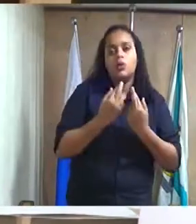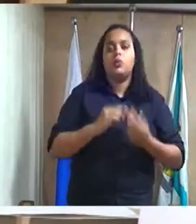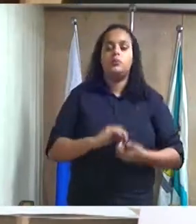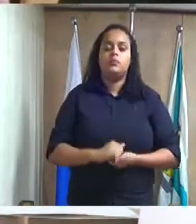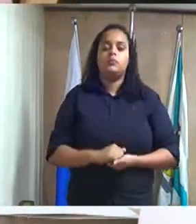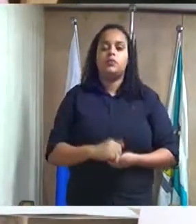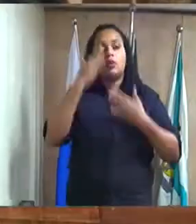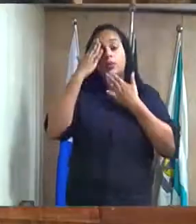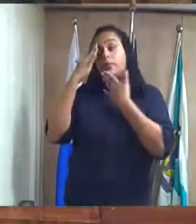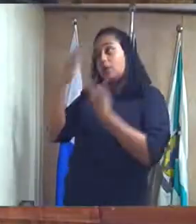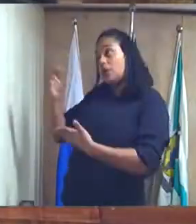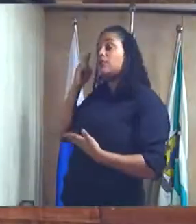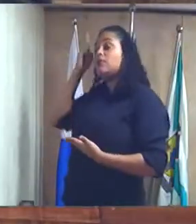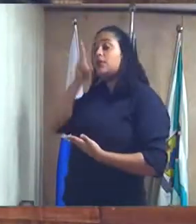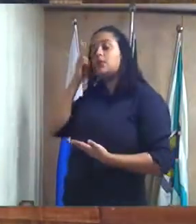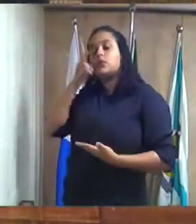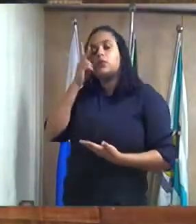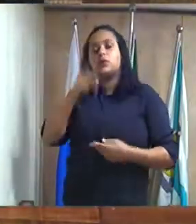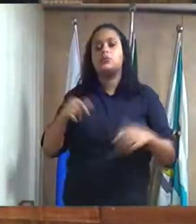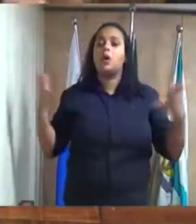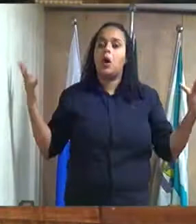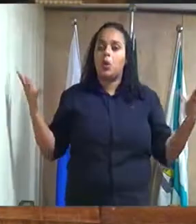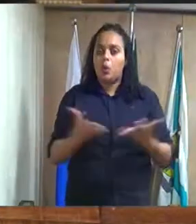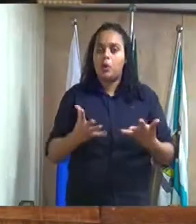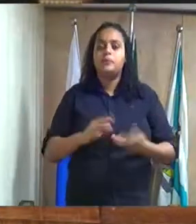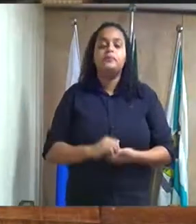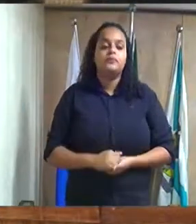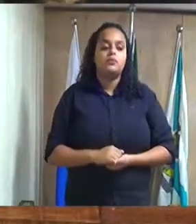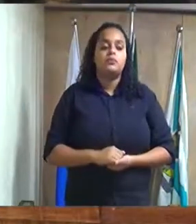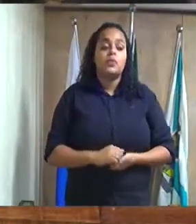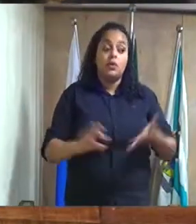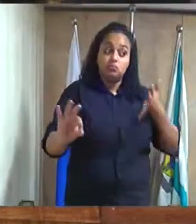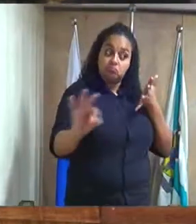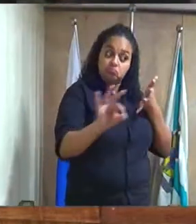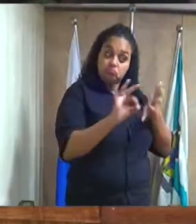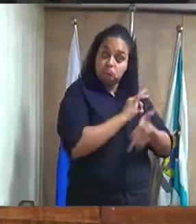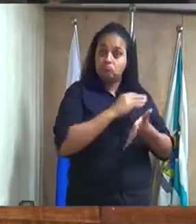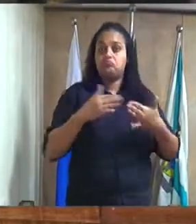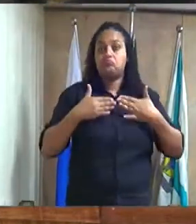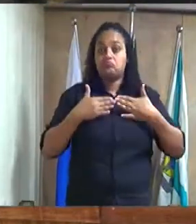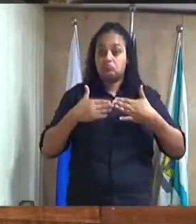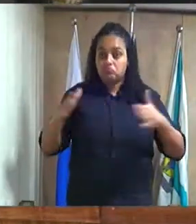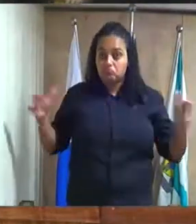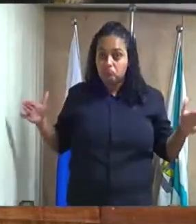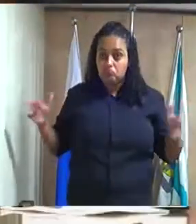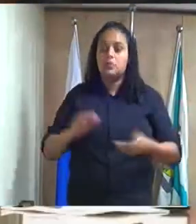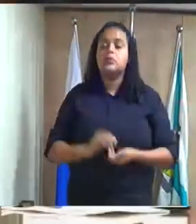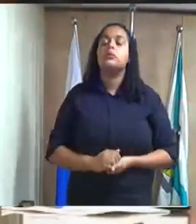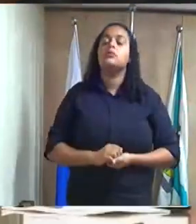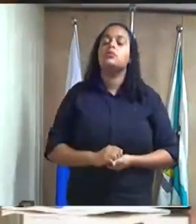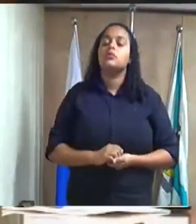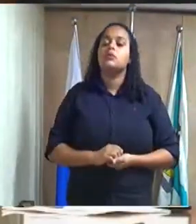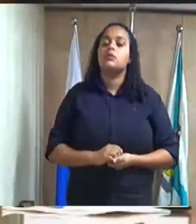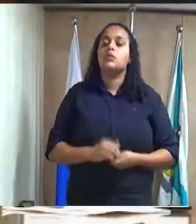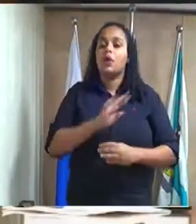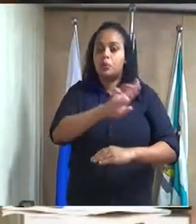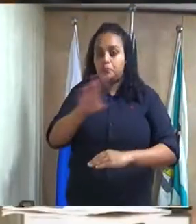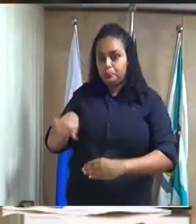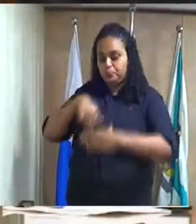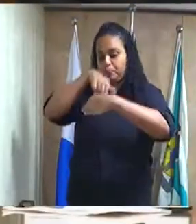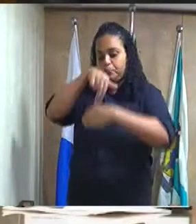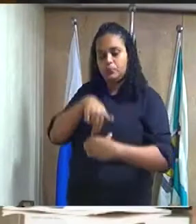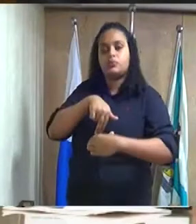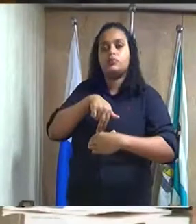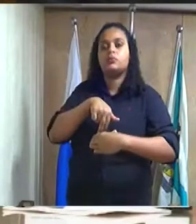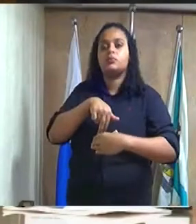Obrigado, vereador professora, nesse momento as inscrições estão abertas para quem quiser fazer